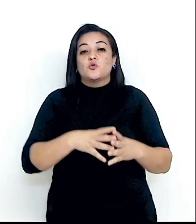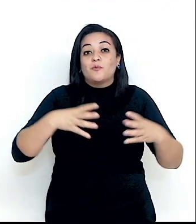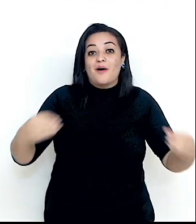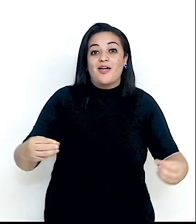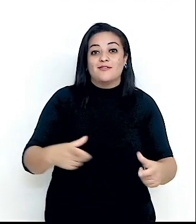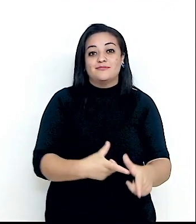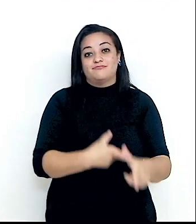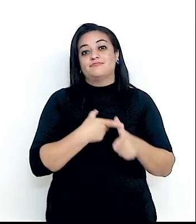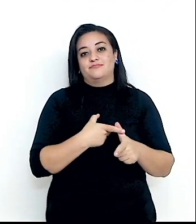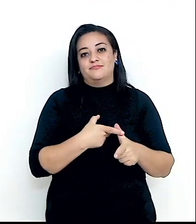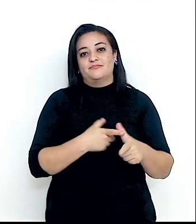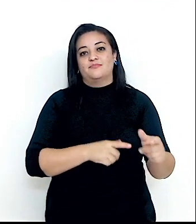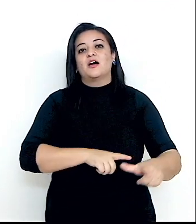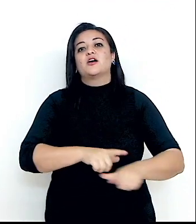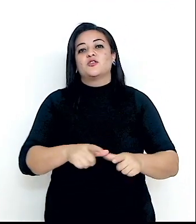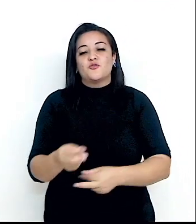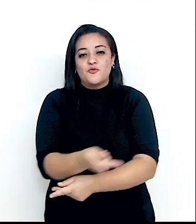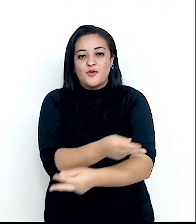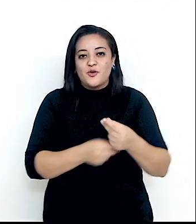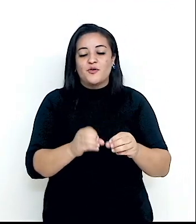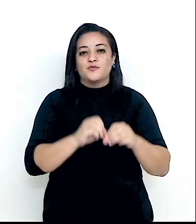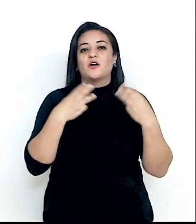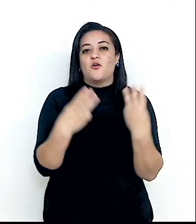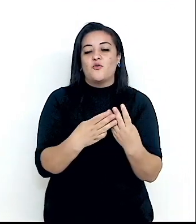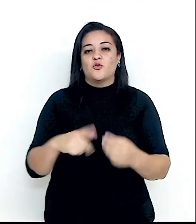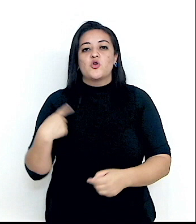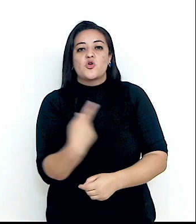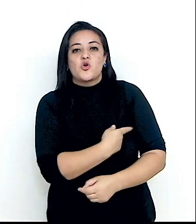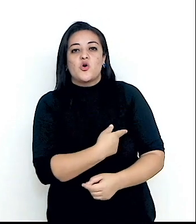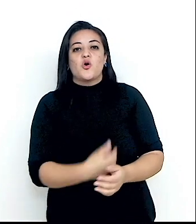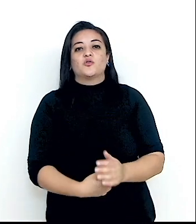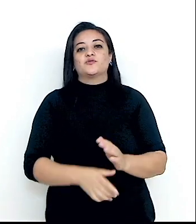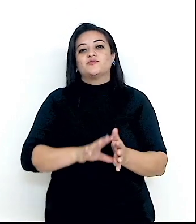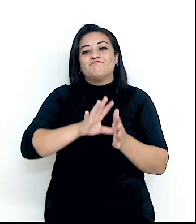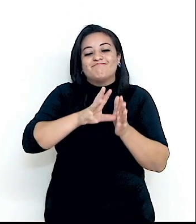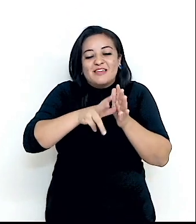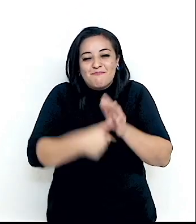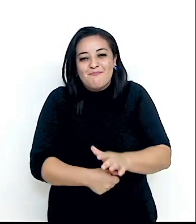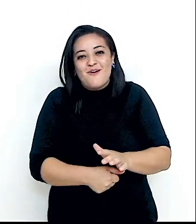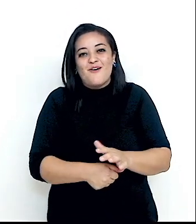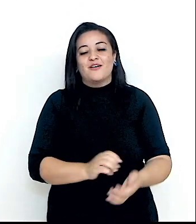do orçamento da ONU. Os nossos atrasos em contribuições